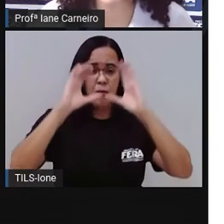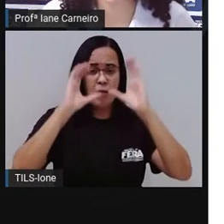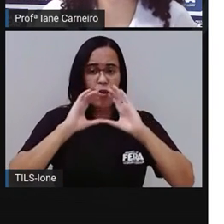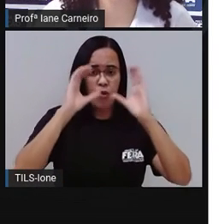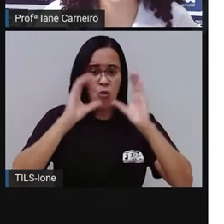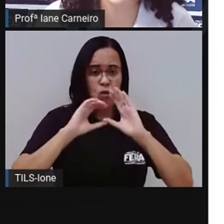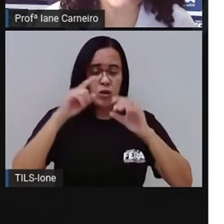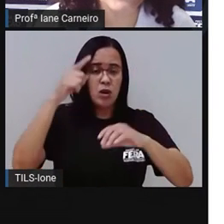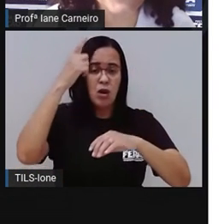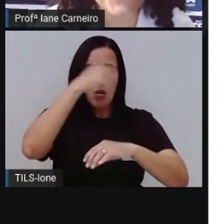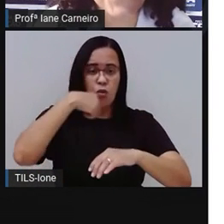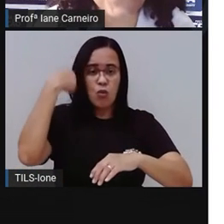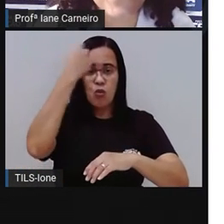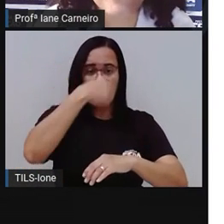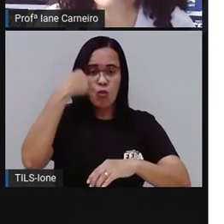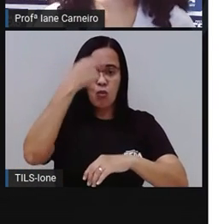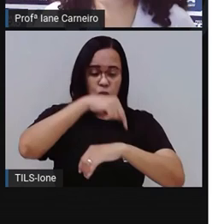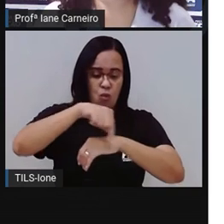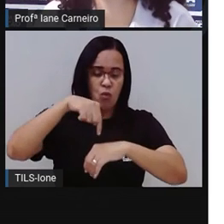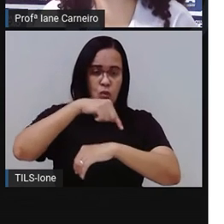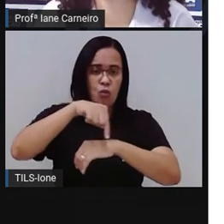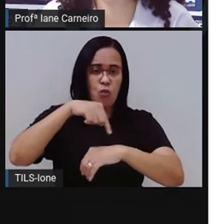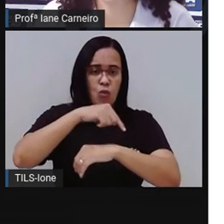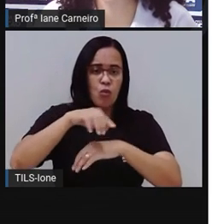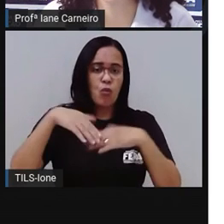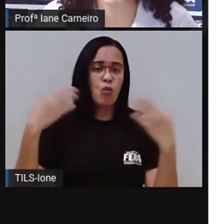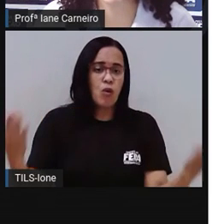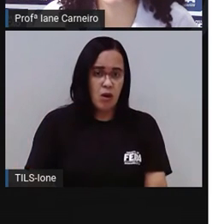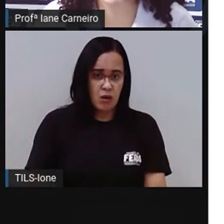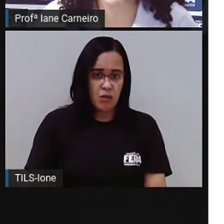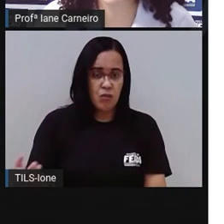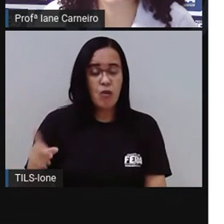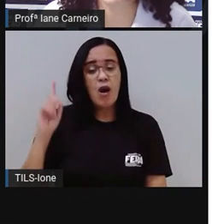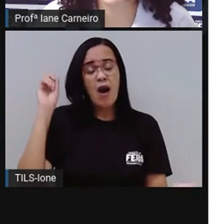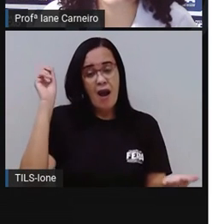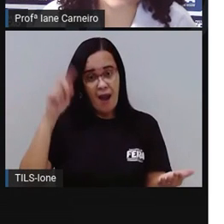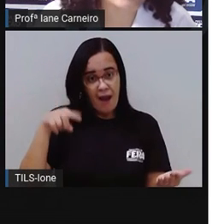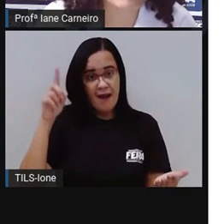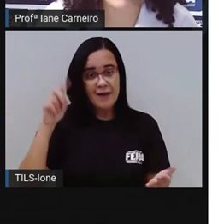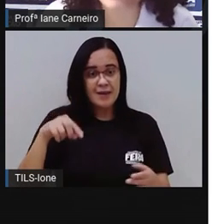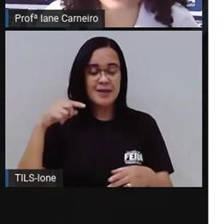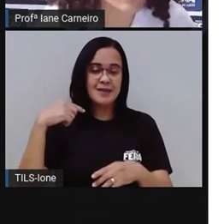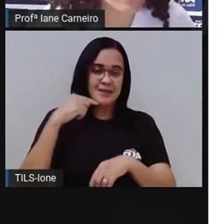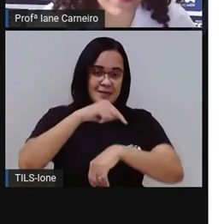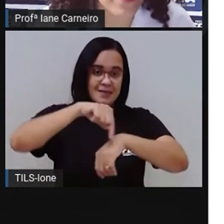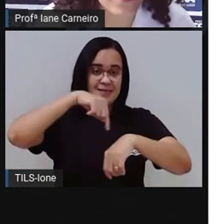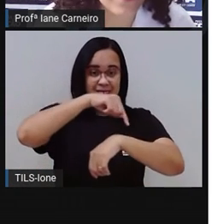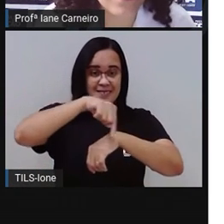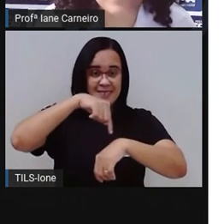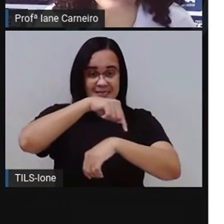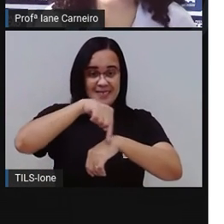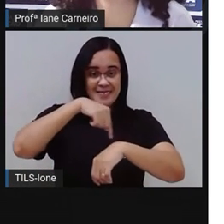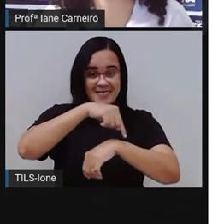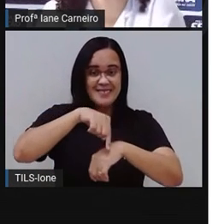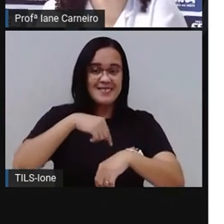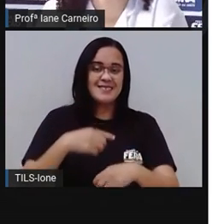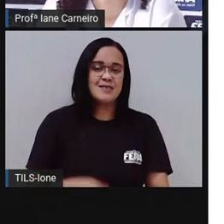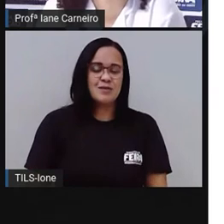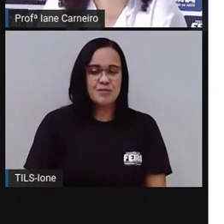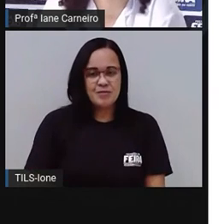ou é o relógio? O relógio, ó. Os ponteiros vão dando as voltas, mas não sai do lugar ele, né?